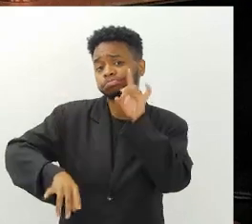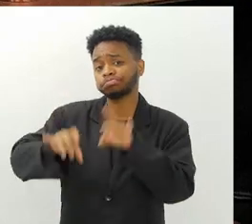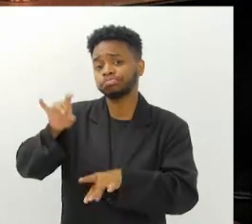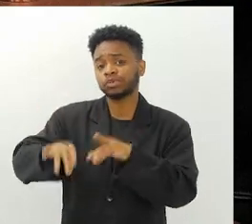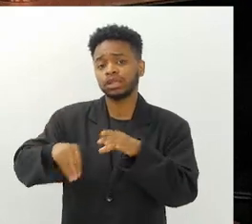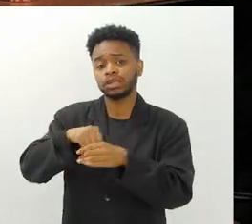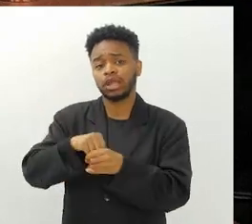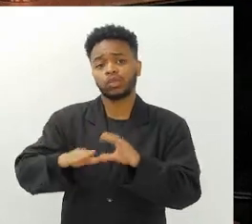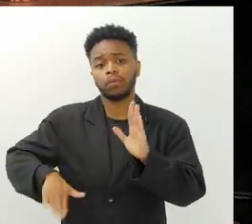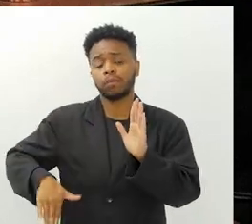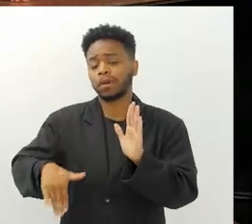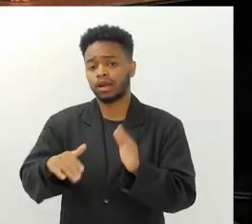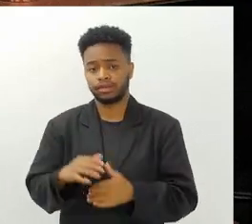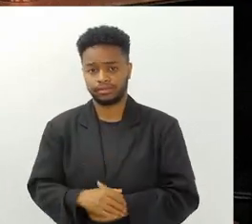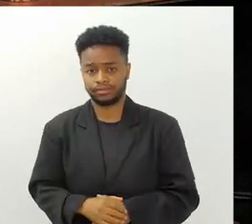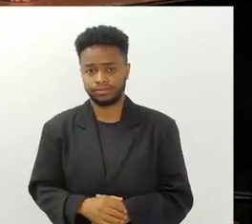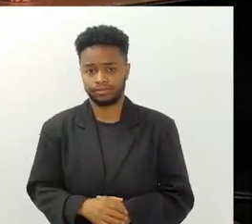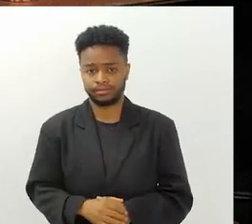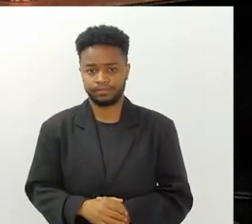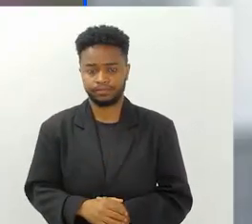nos nossos oceanos, né?